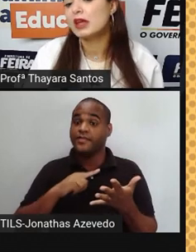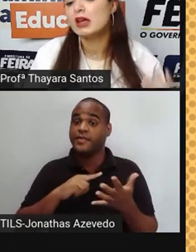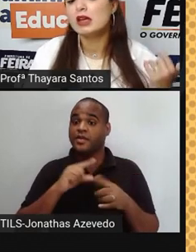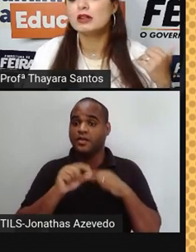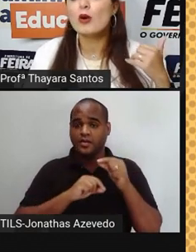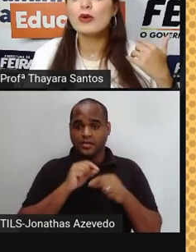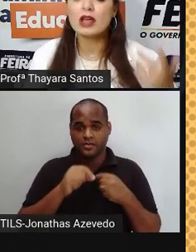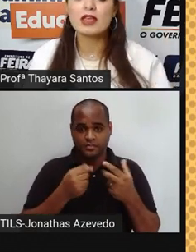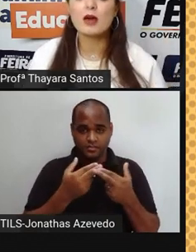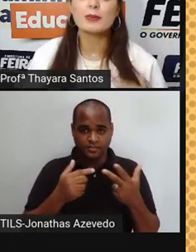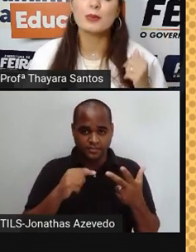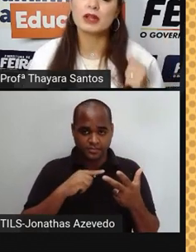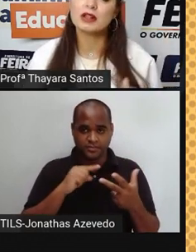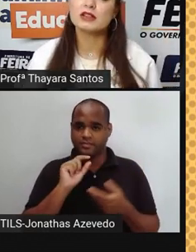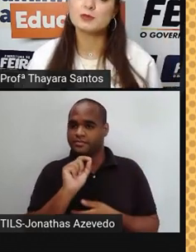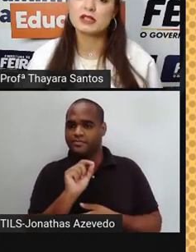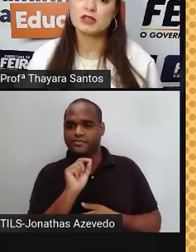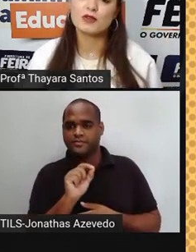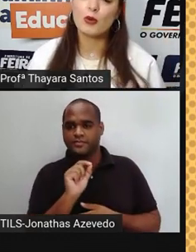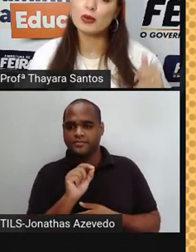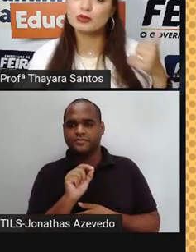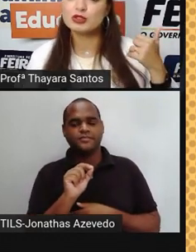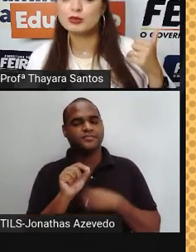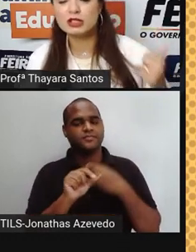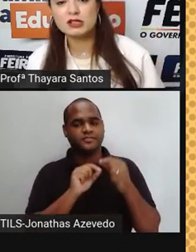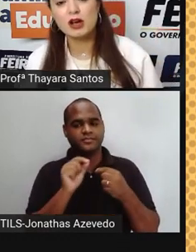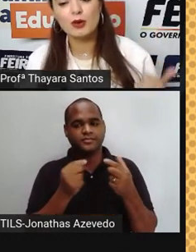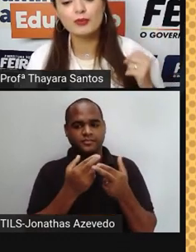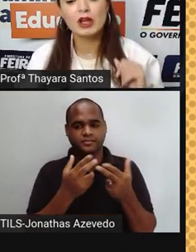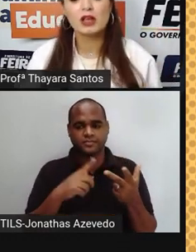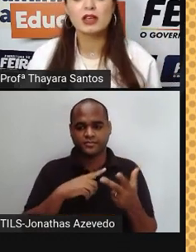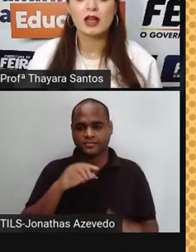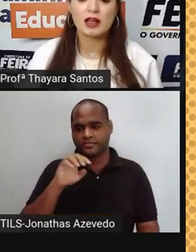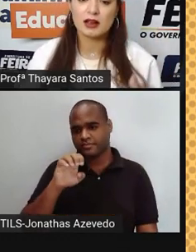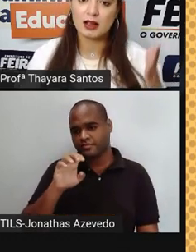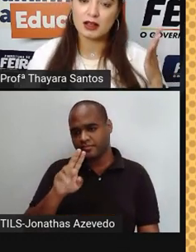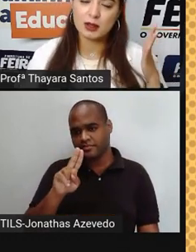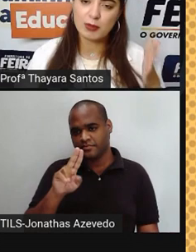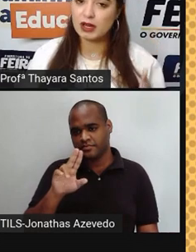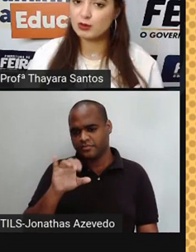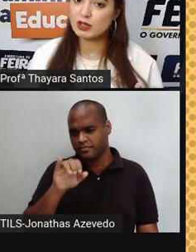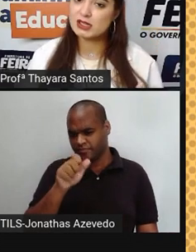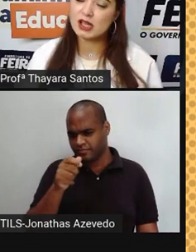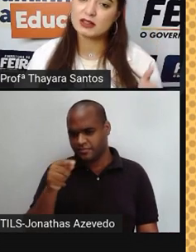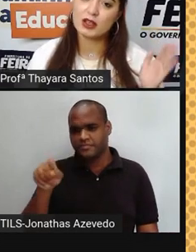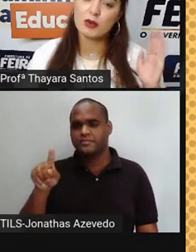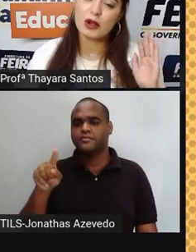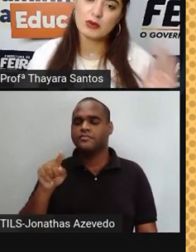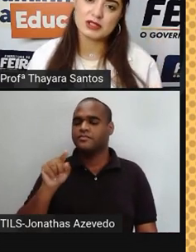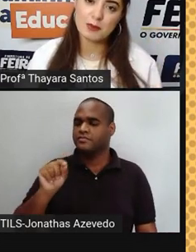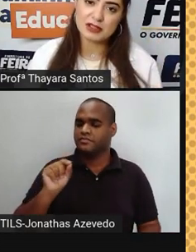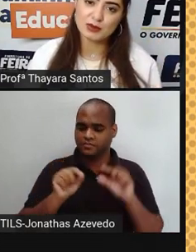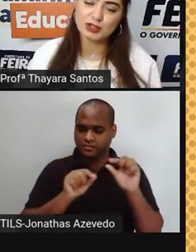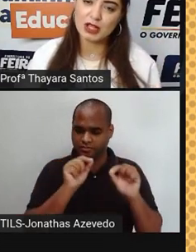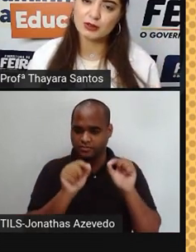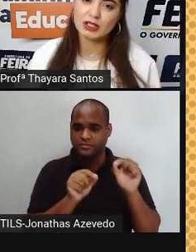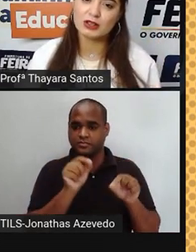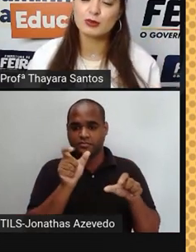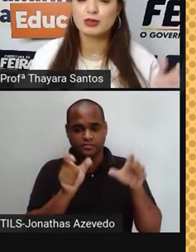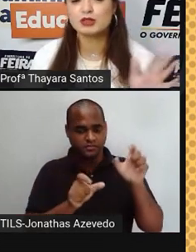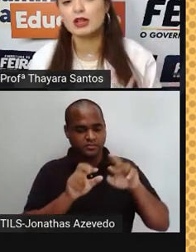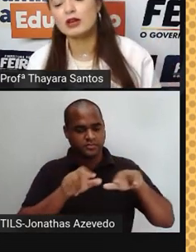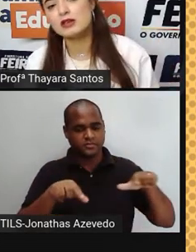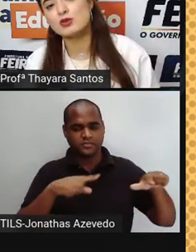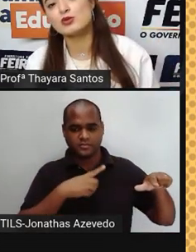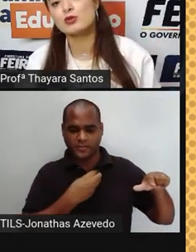o líquido. Então, o que é que é a propriedade específica? ponto de ebulição, que é a temperatura exata em que uma coisa passa do estado